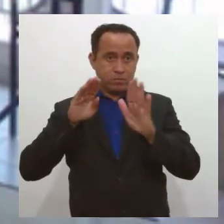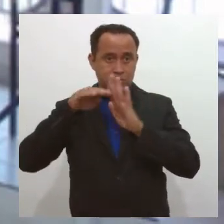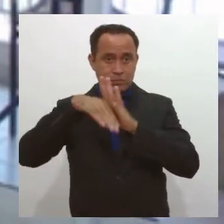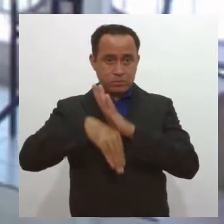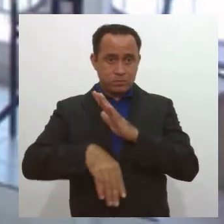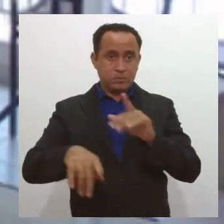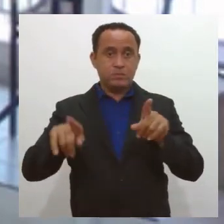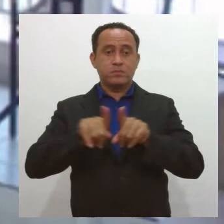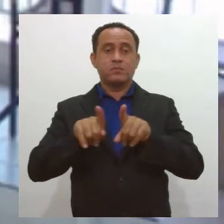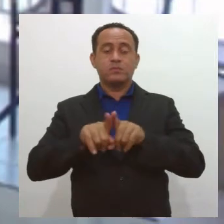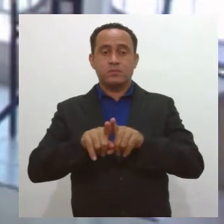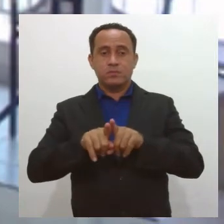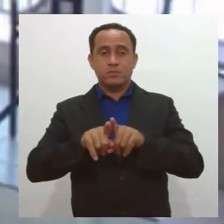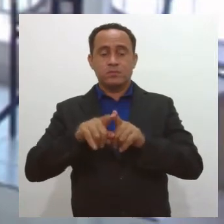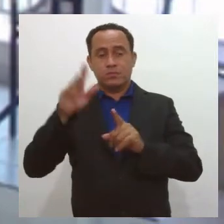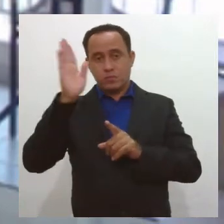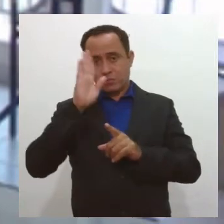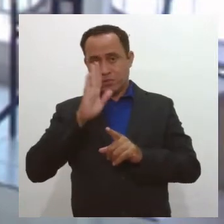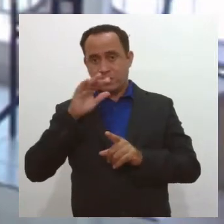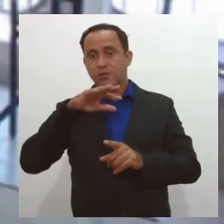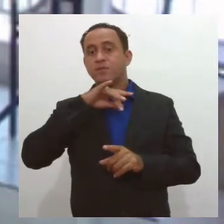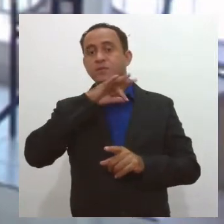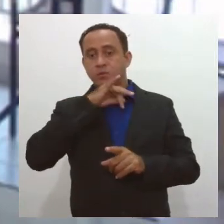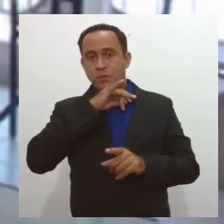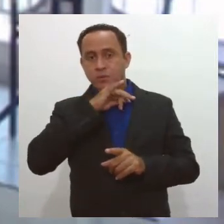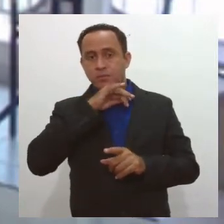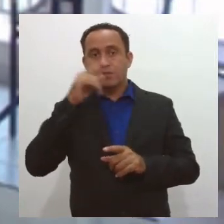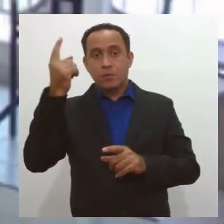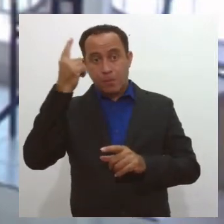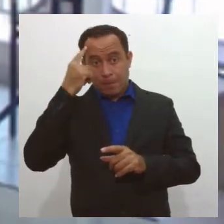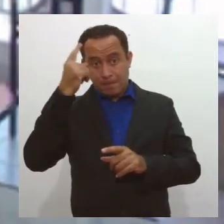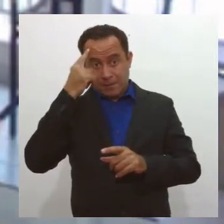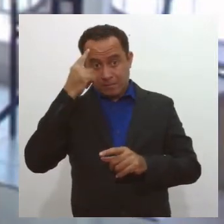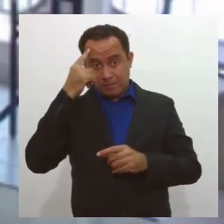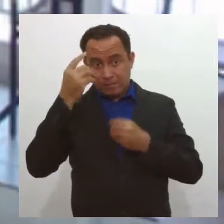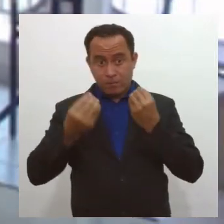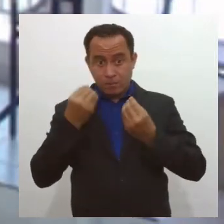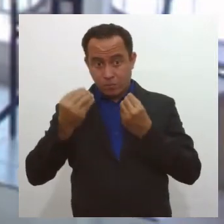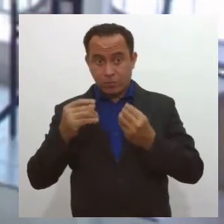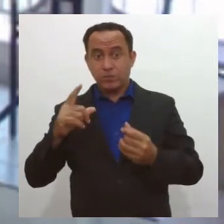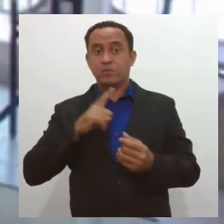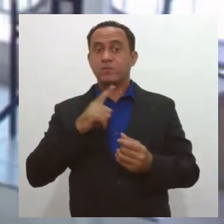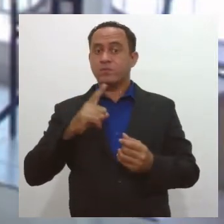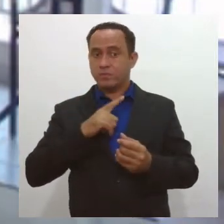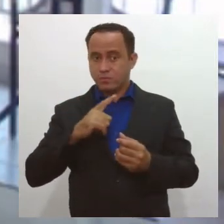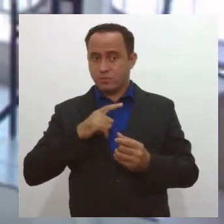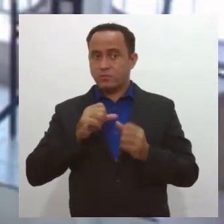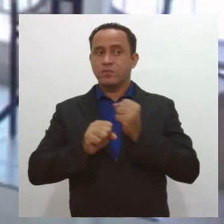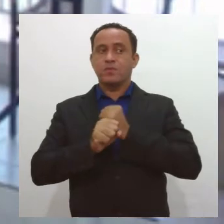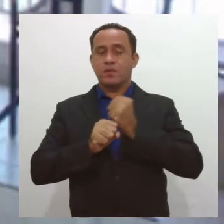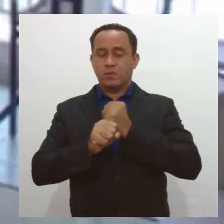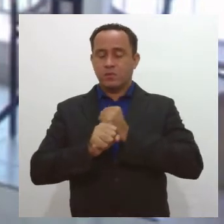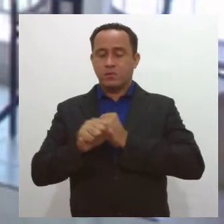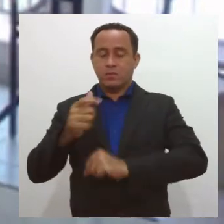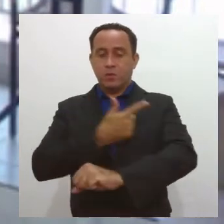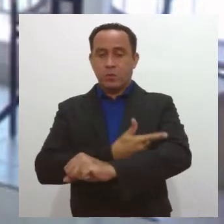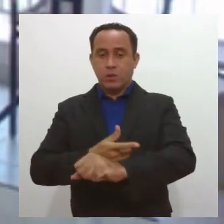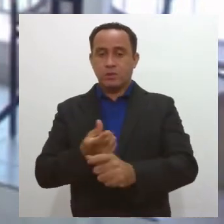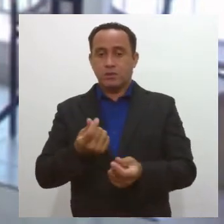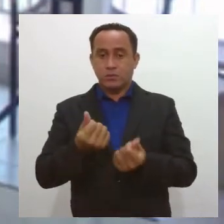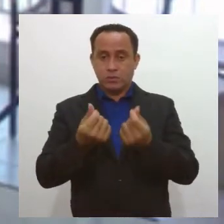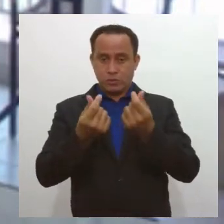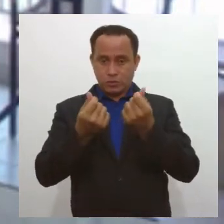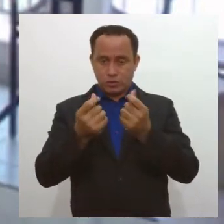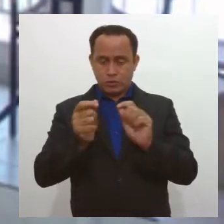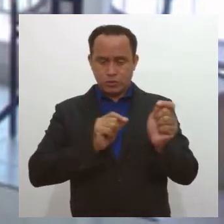na renda dos brasileiros. Então, é, sim, começar a pensar aí, já deveríamos ter isso há mais tempo, mas pensar no seu planejamento financeiro,